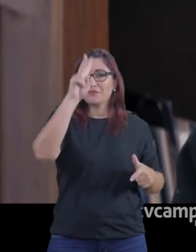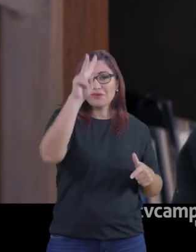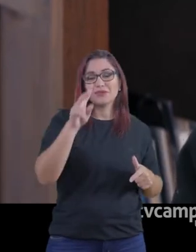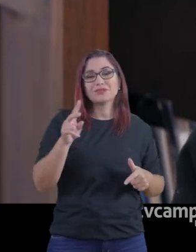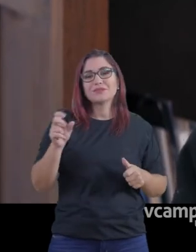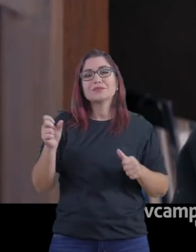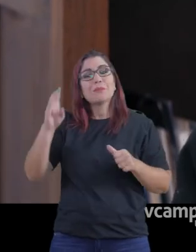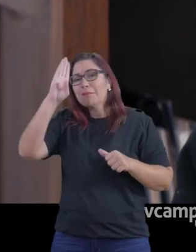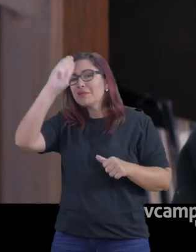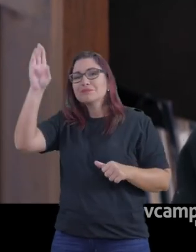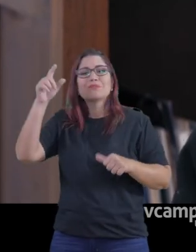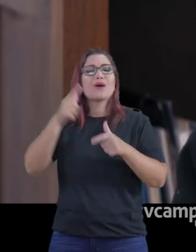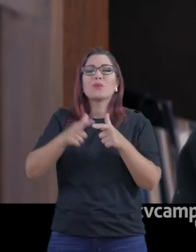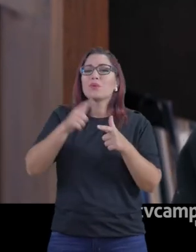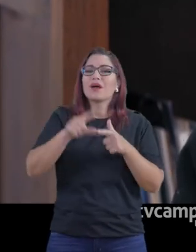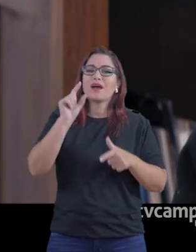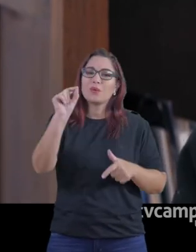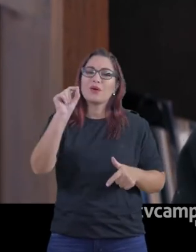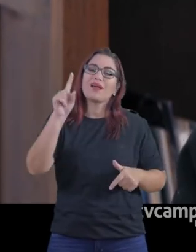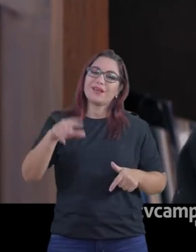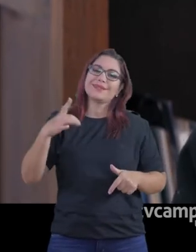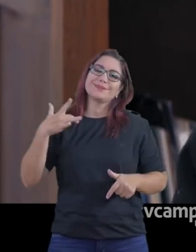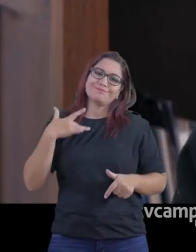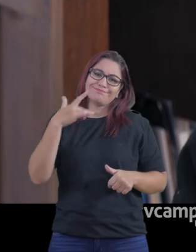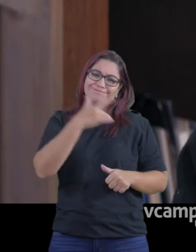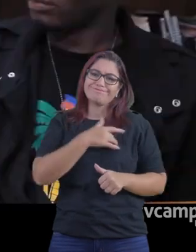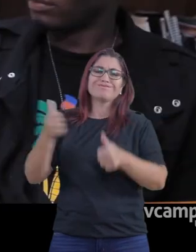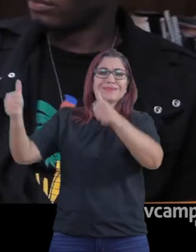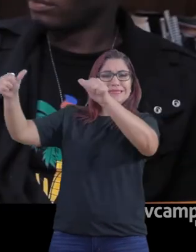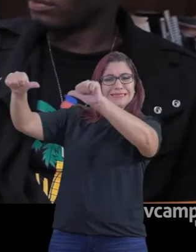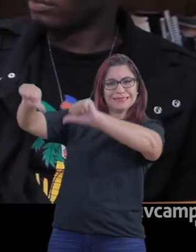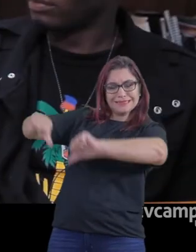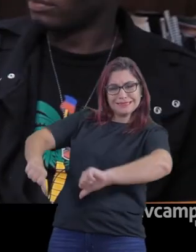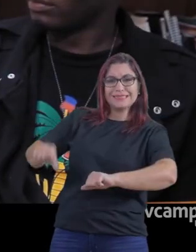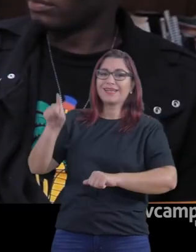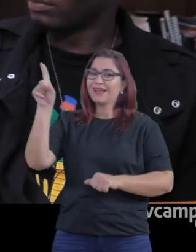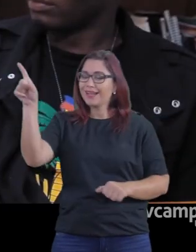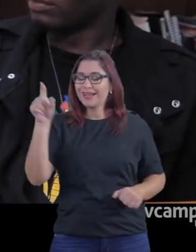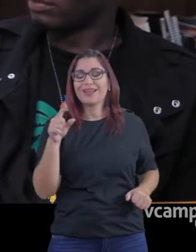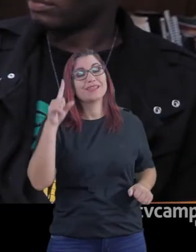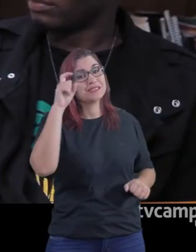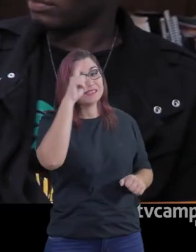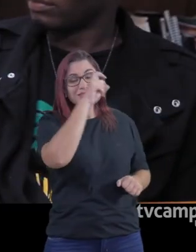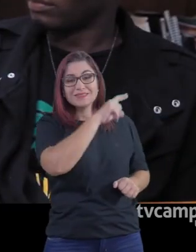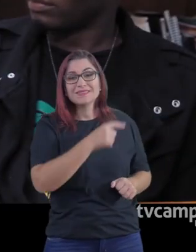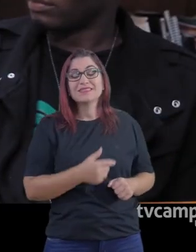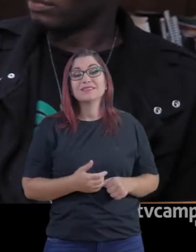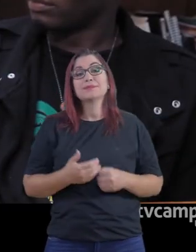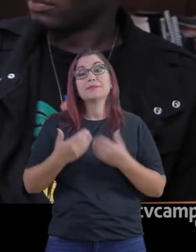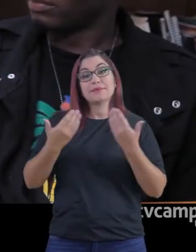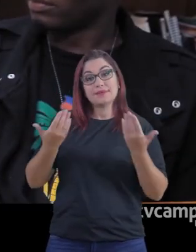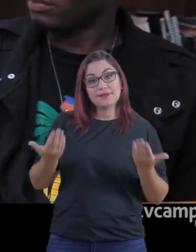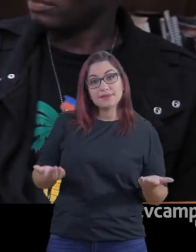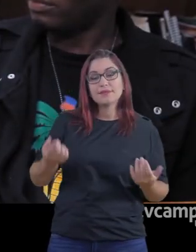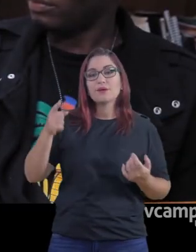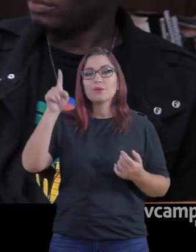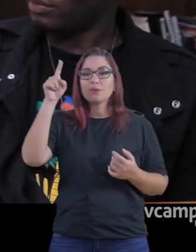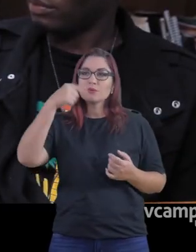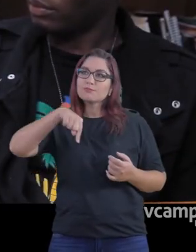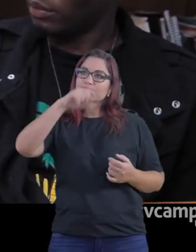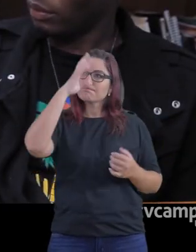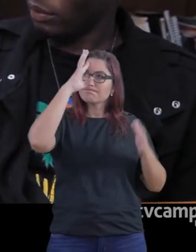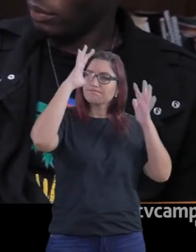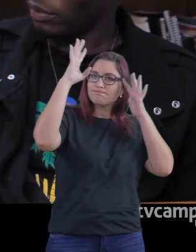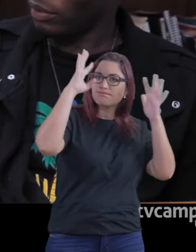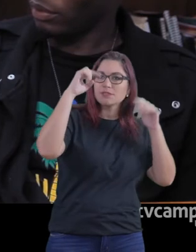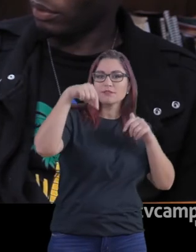mais a saúde, o sistema de saúde que ainda não tem. Então, a